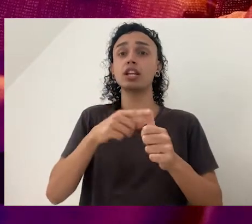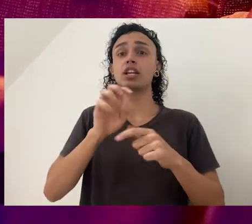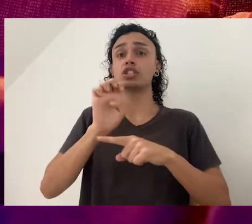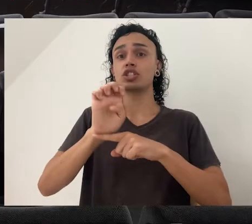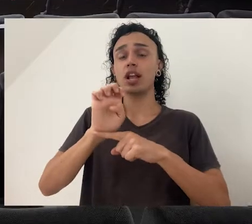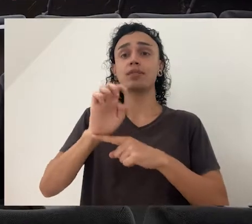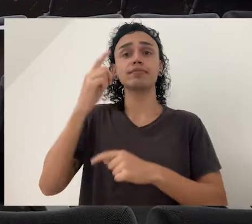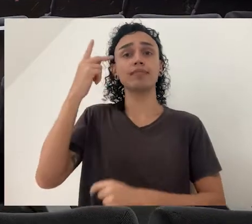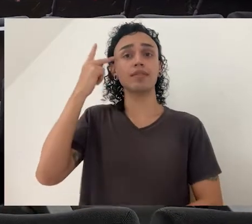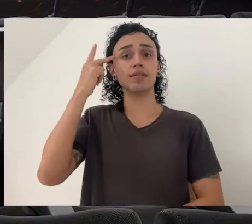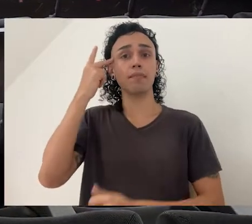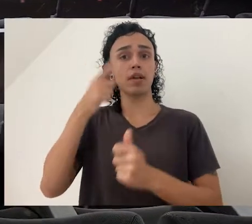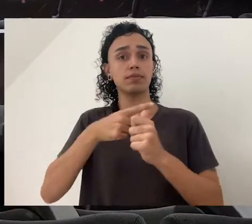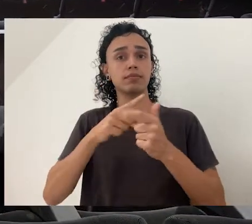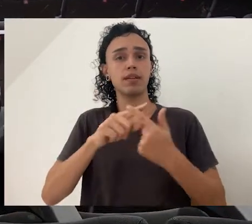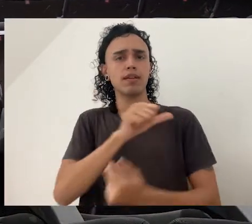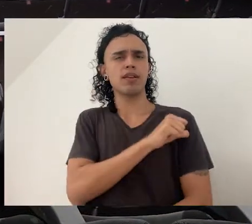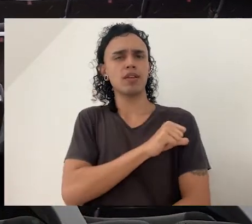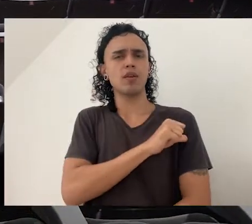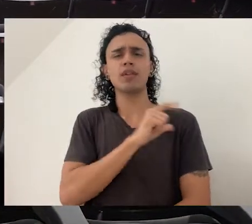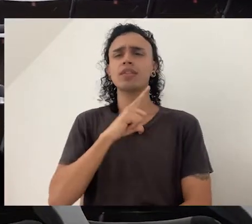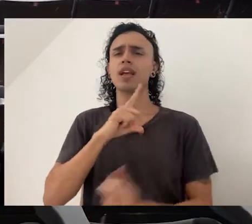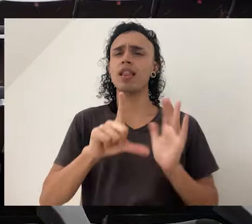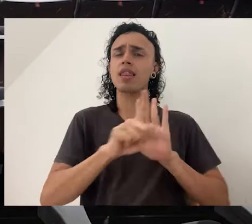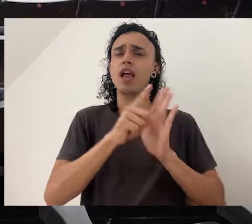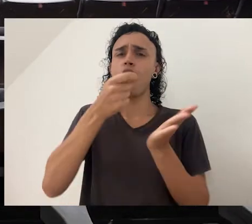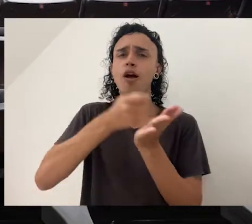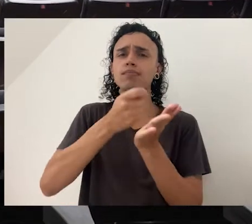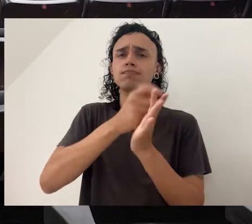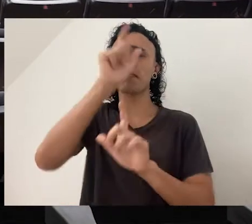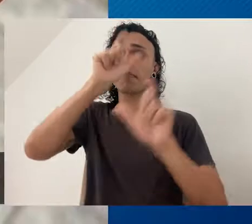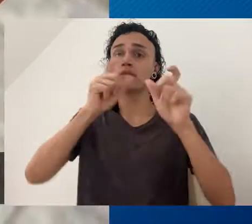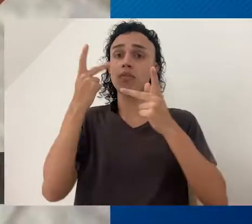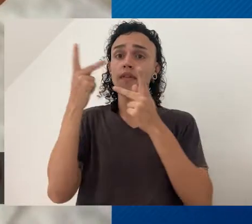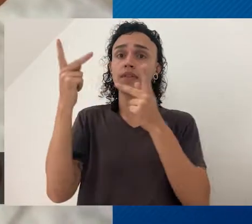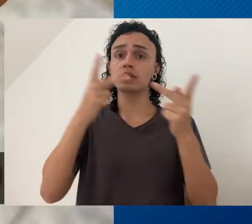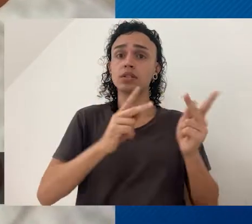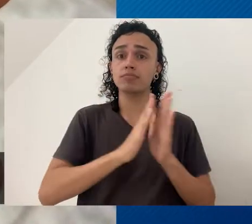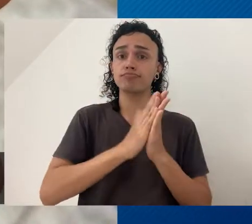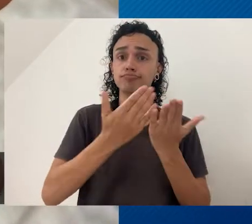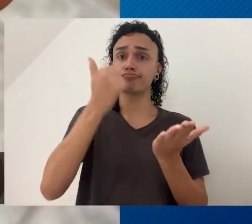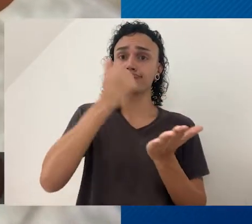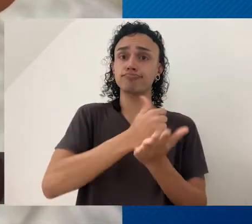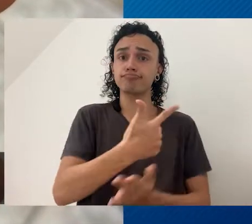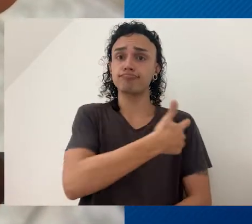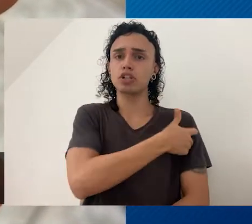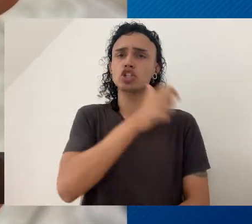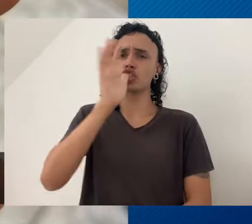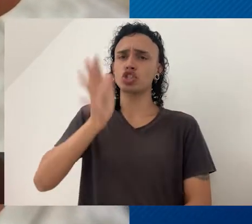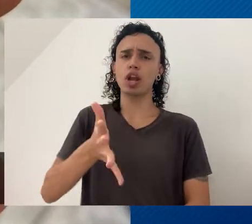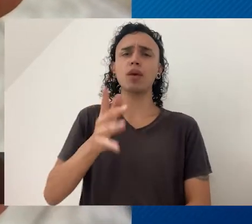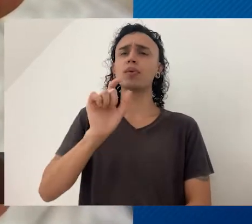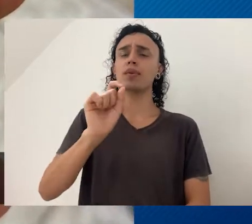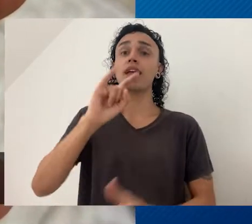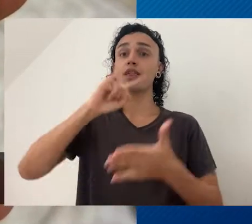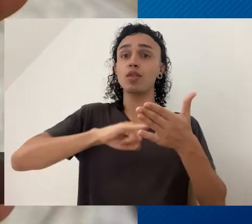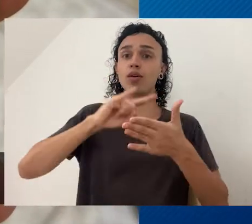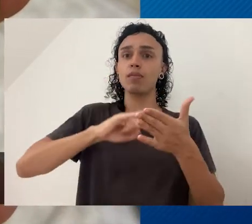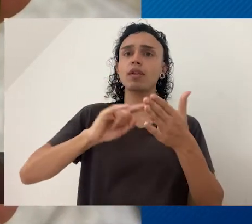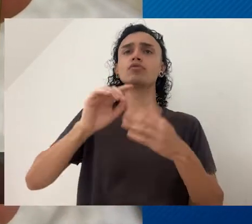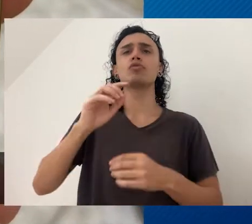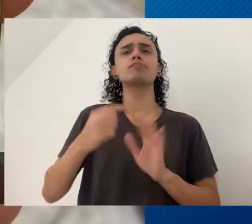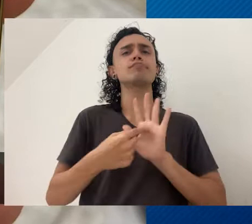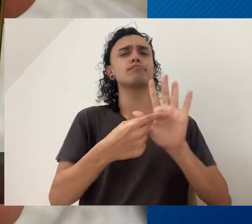Janeiro e São Paulo são obrigados por lei a exigir dos frequentadores o chamado passaporte vacinal, um documento